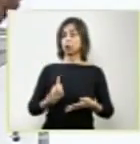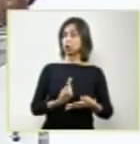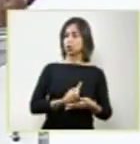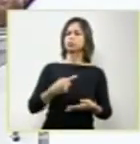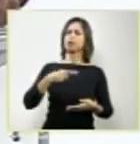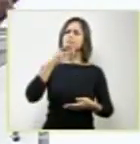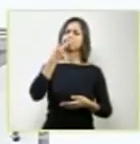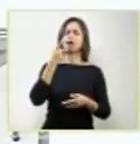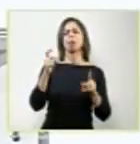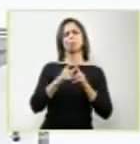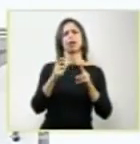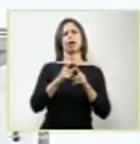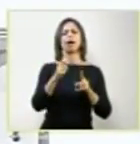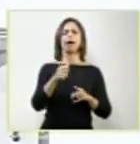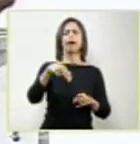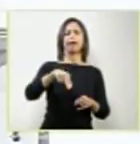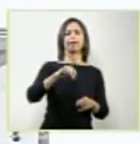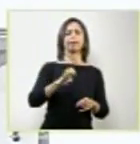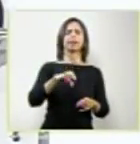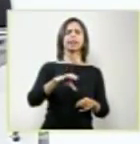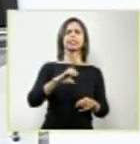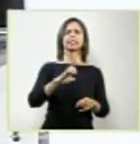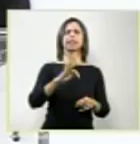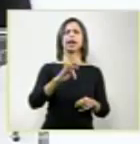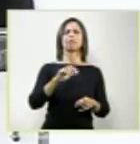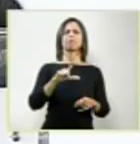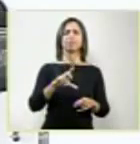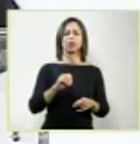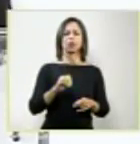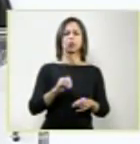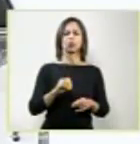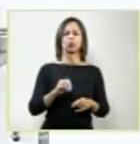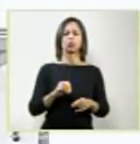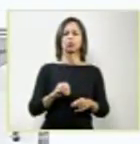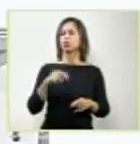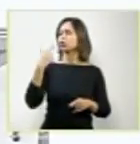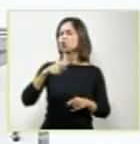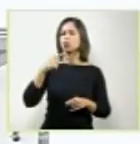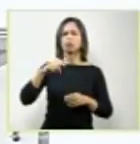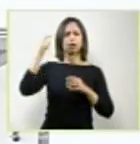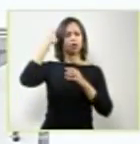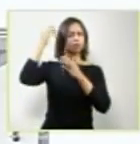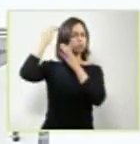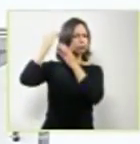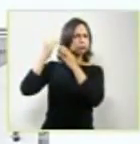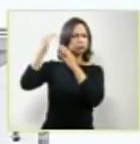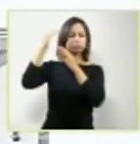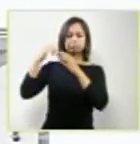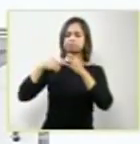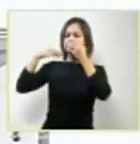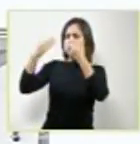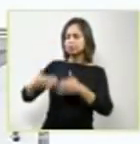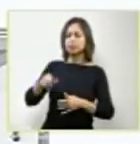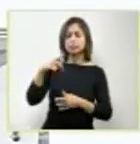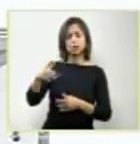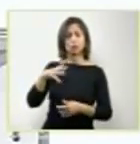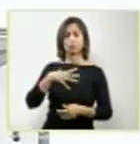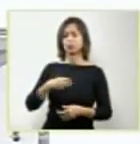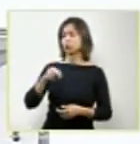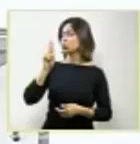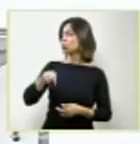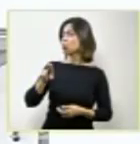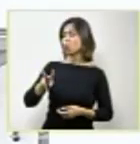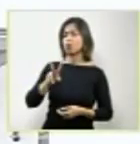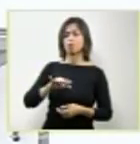tecnicamente com eles, olha, é um anencefalo, não tem a córtex, não poderá jamais vir a